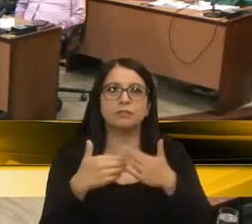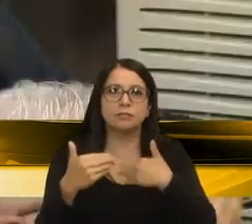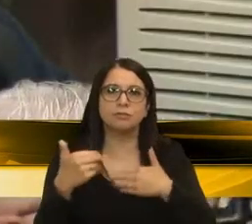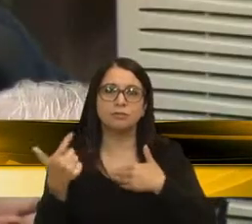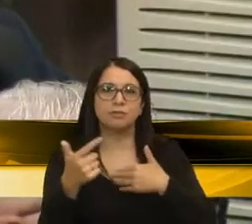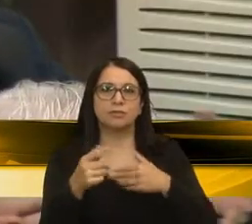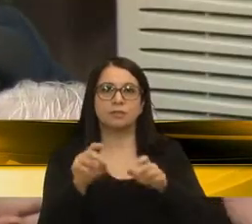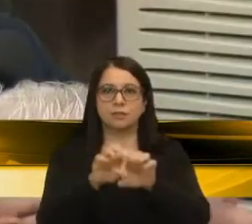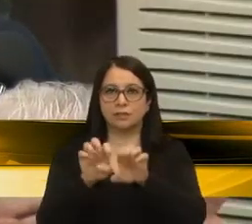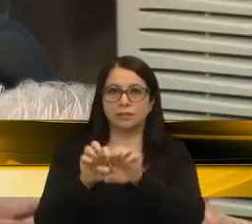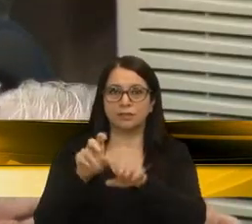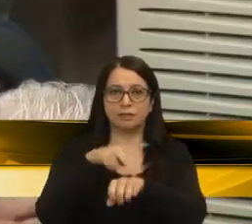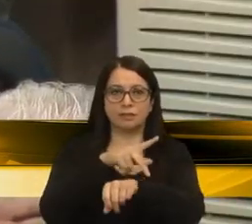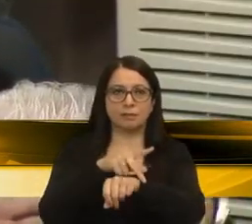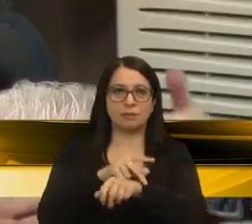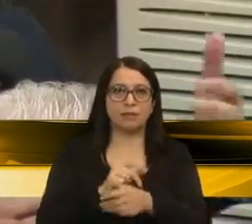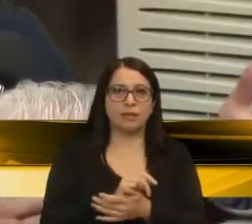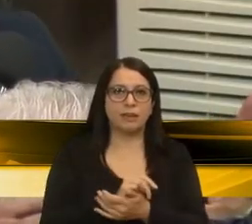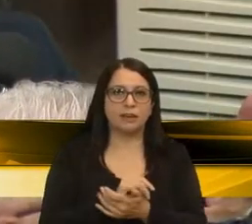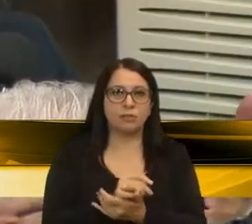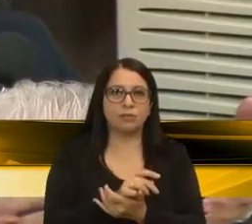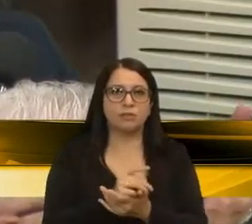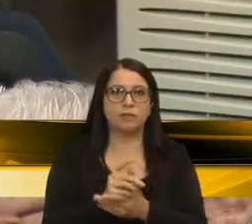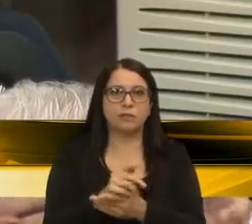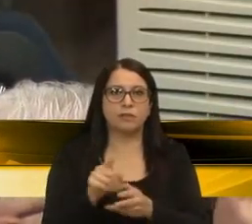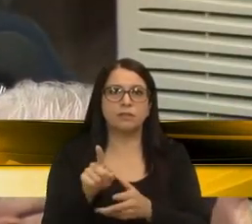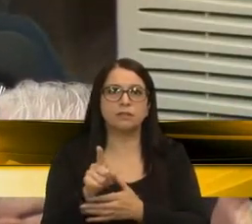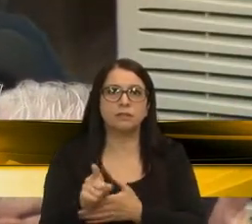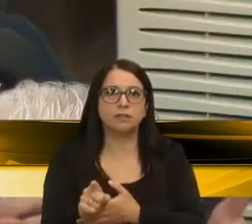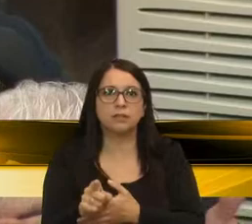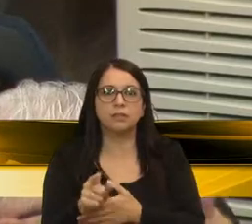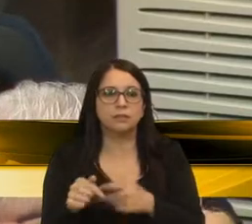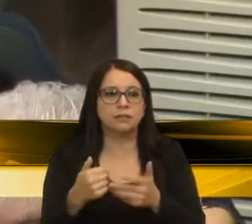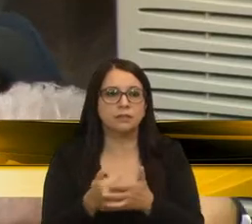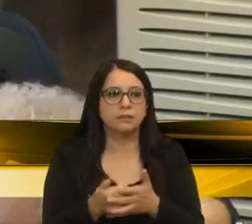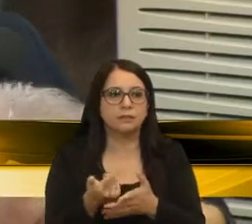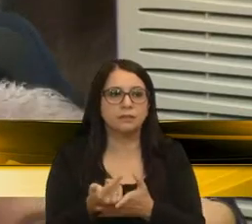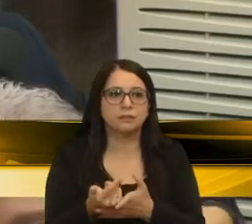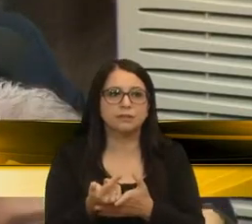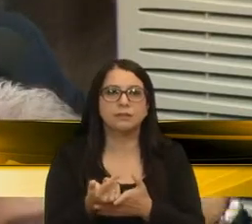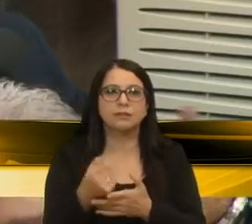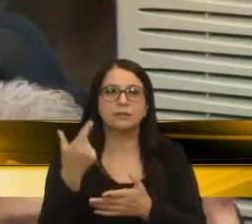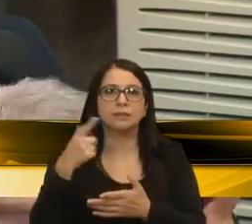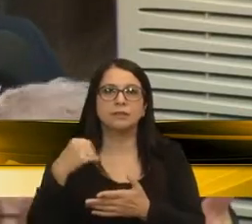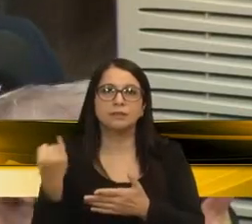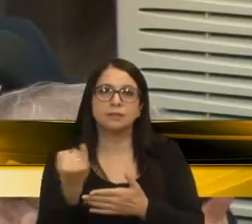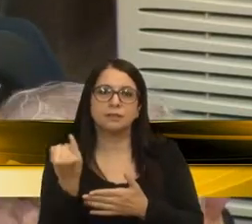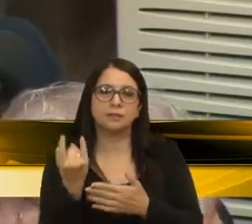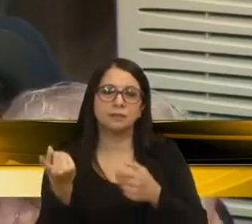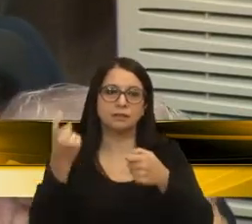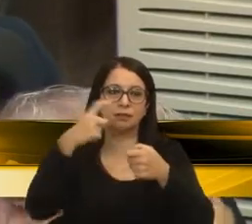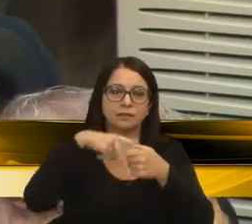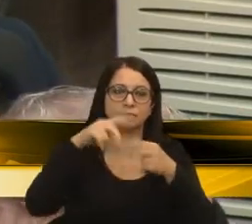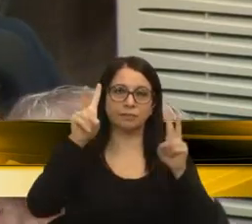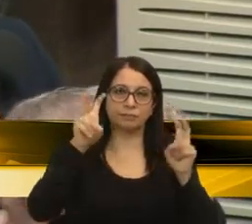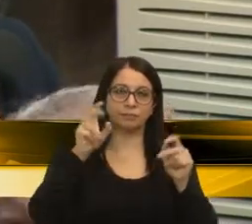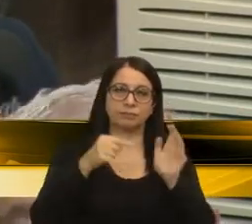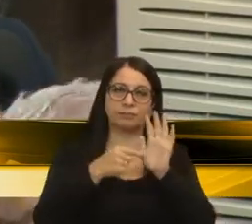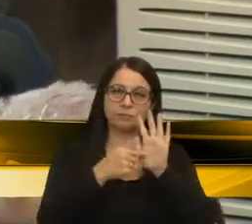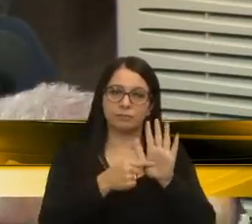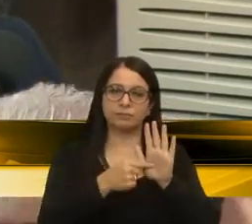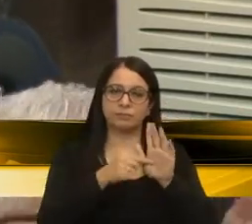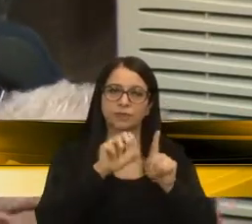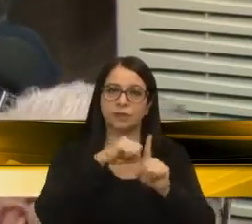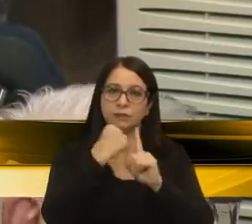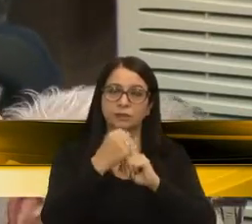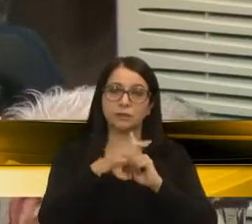da estrutura que o país tem, esse processo dá resultado. Então, acho importante voltar a esse assunto, vereadora Paula, e mostrar para a sociedade